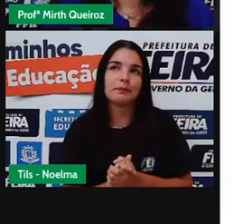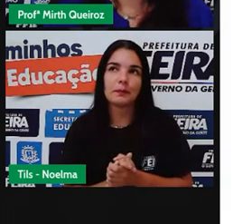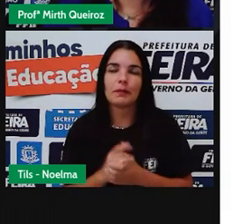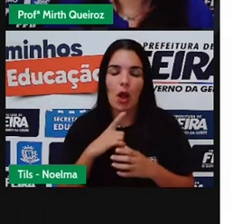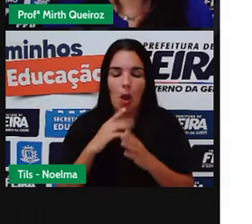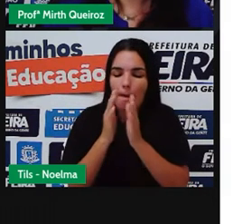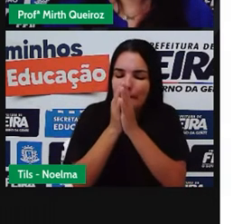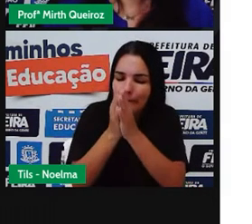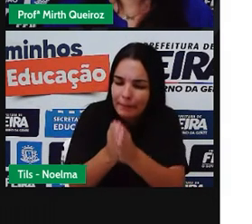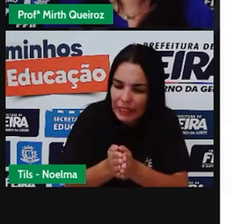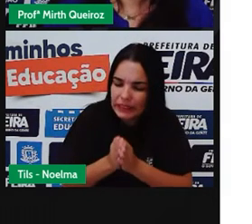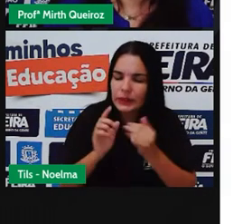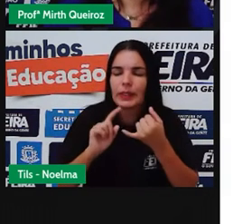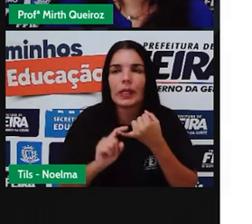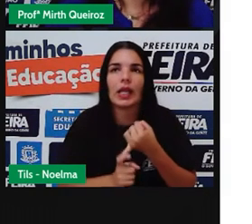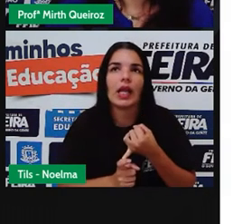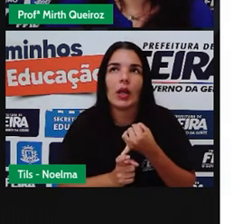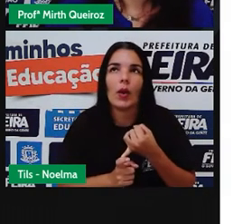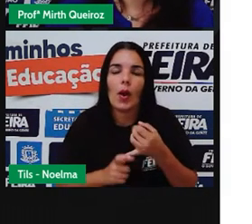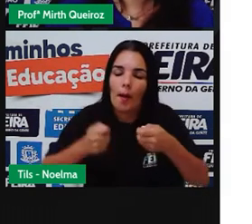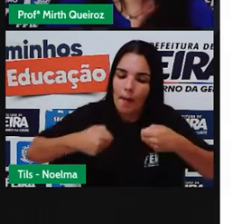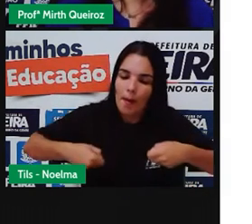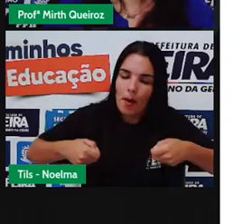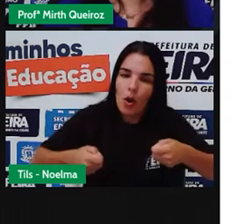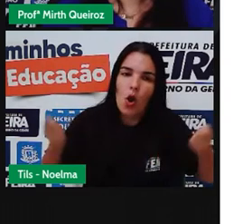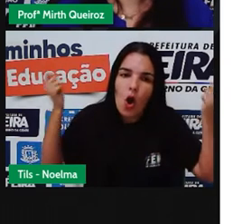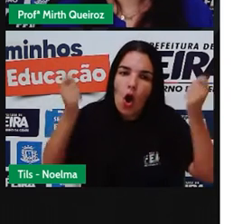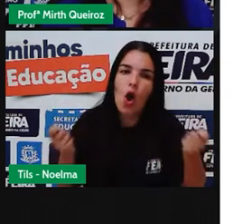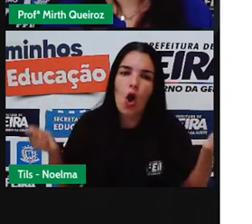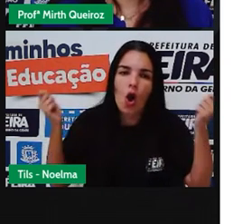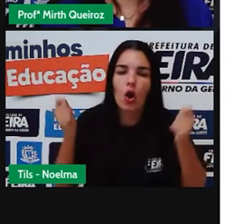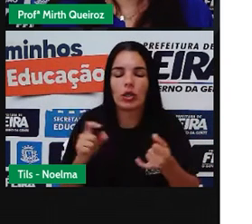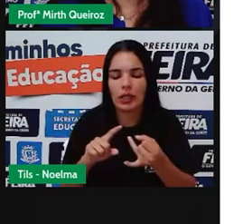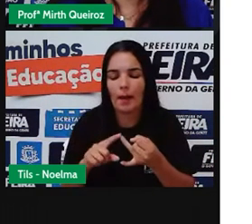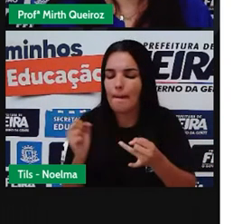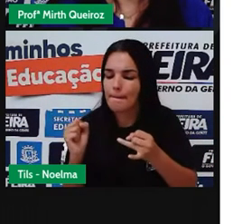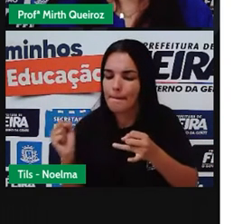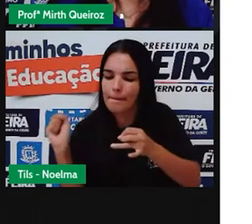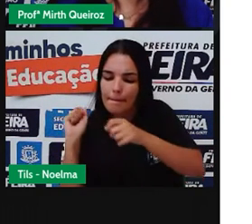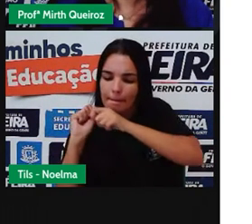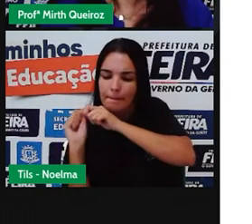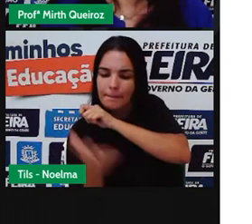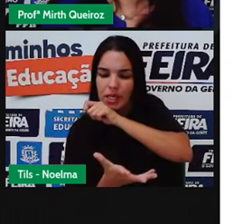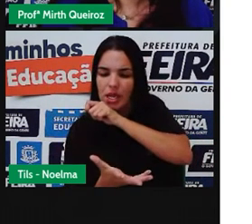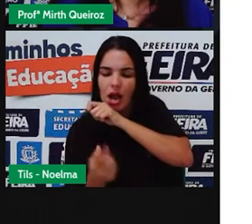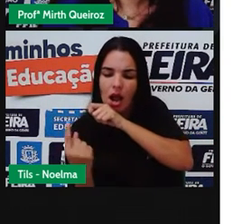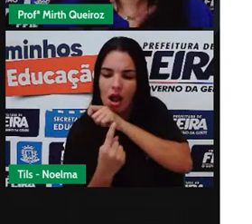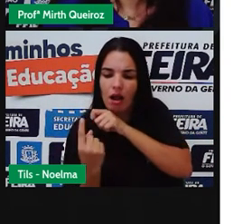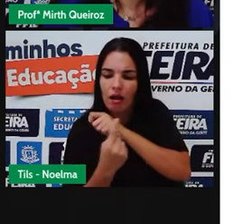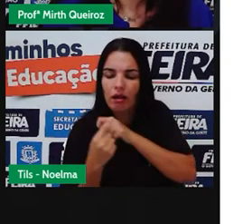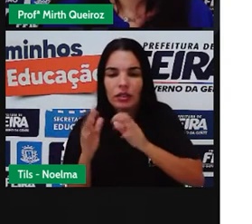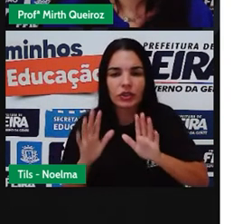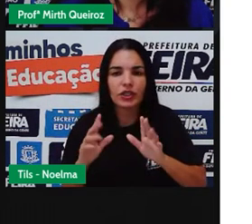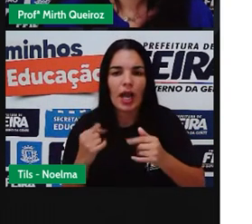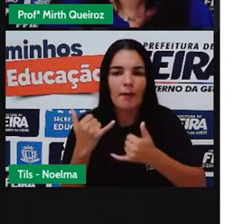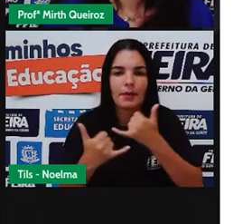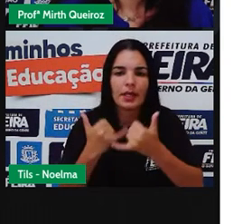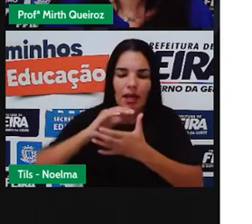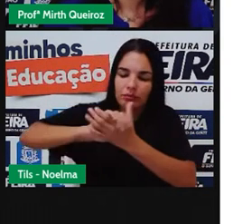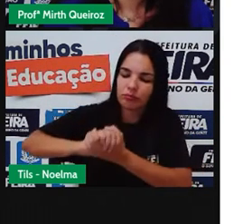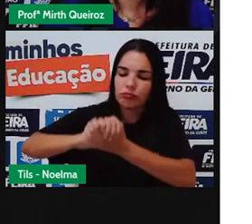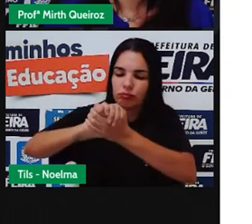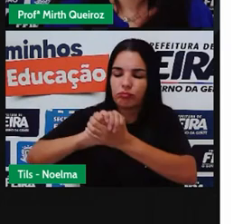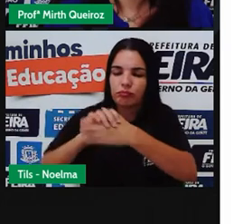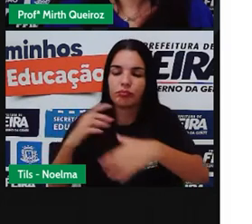passo anel Já brinquei de corda Já brinquei de pião Já brinquei de roda Da